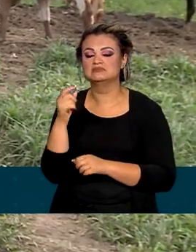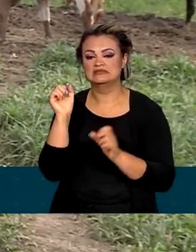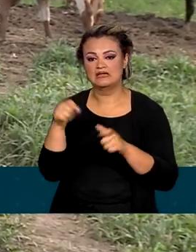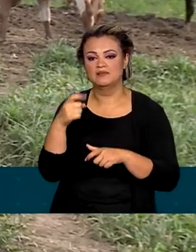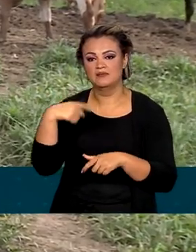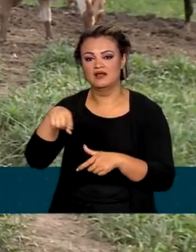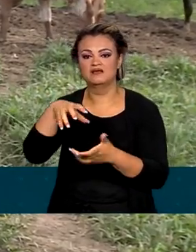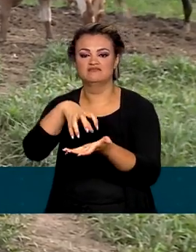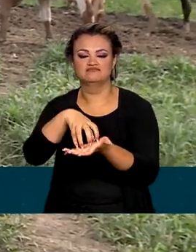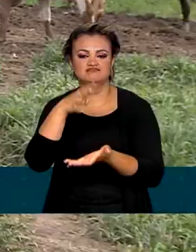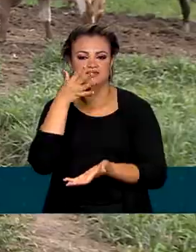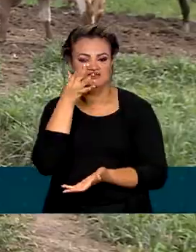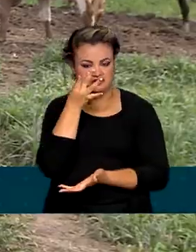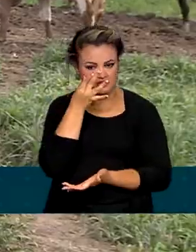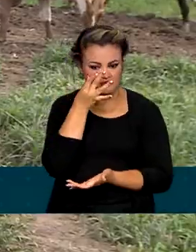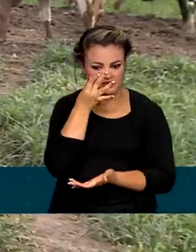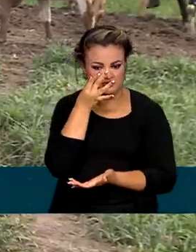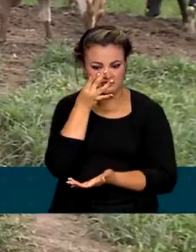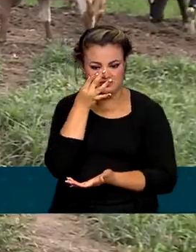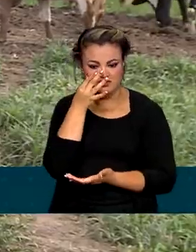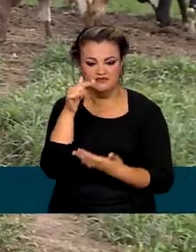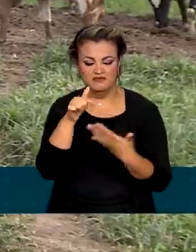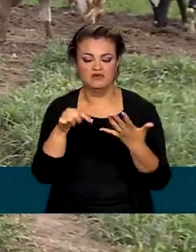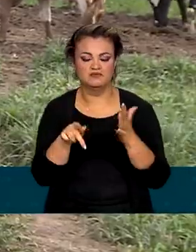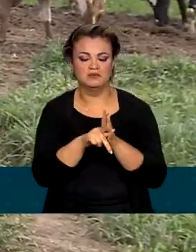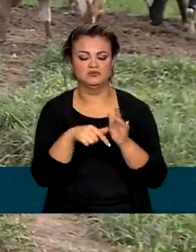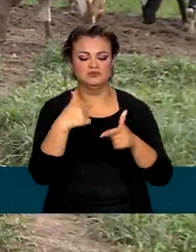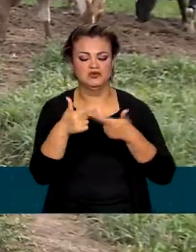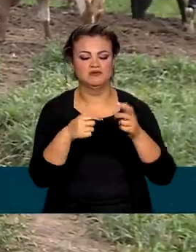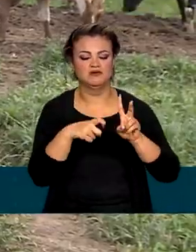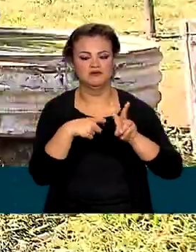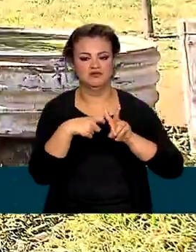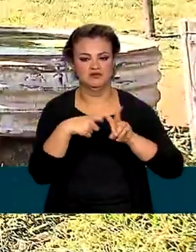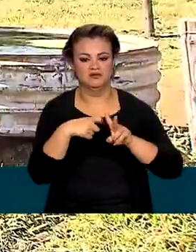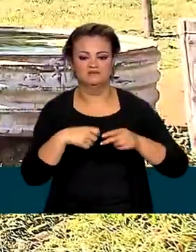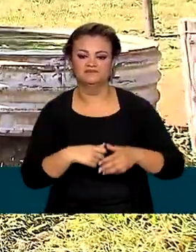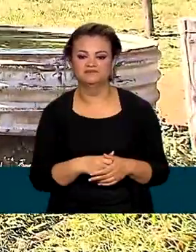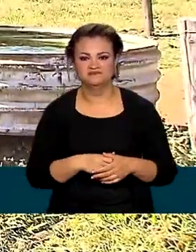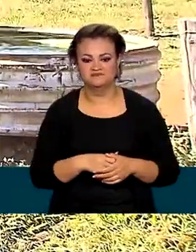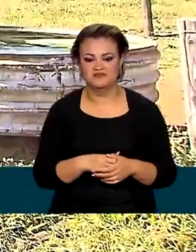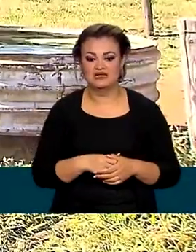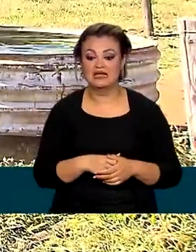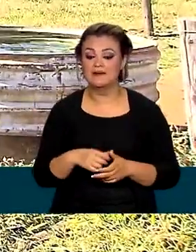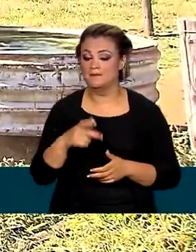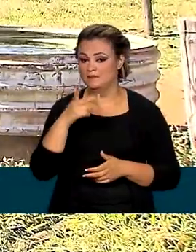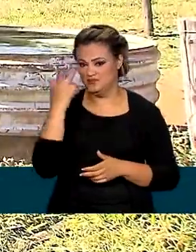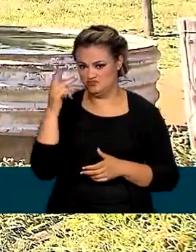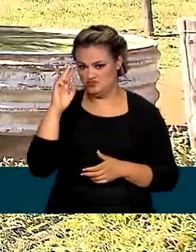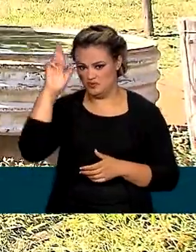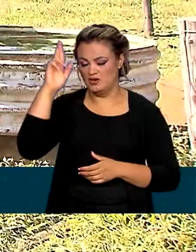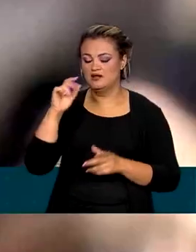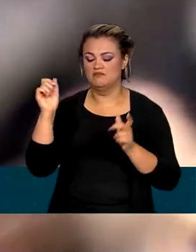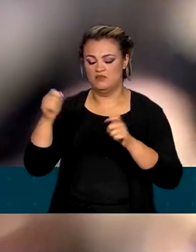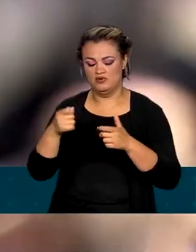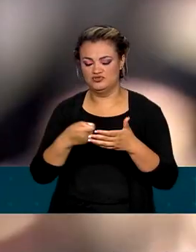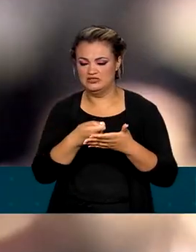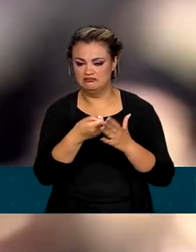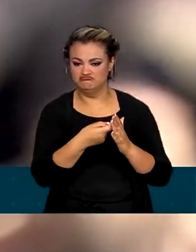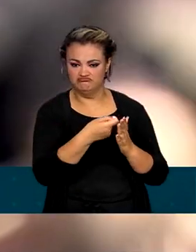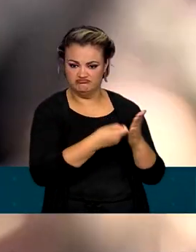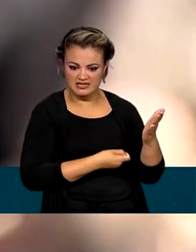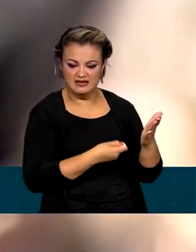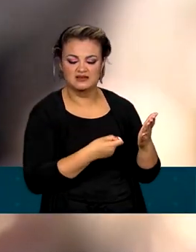nos postos designados pelo Serviço Veterinário Estadual. O produtor poderá fazer a declaração da